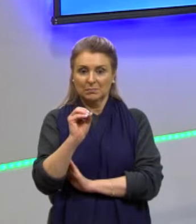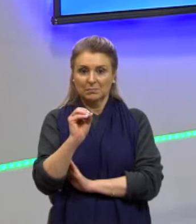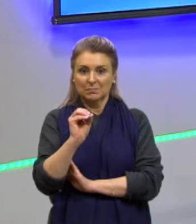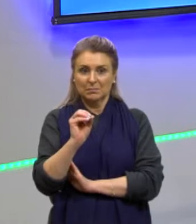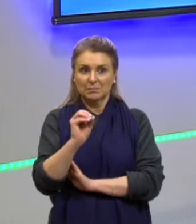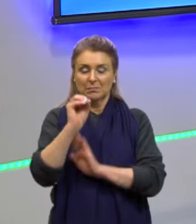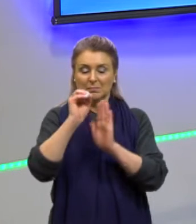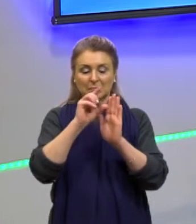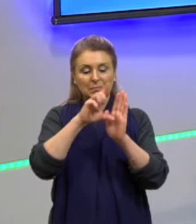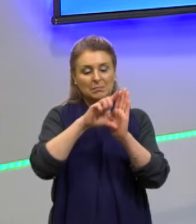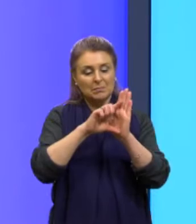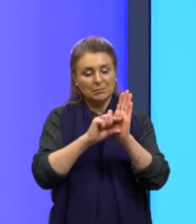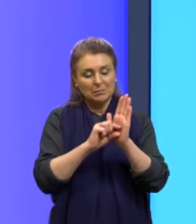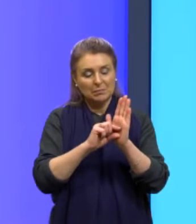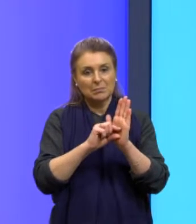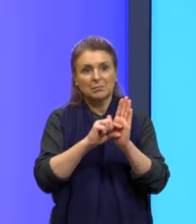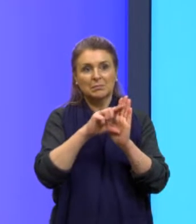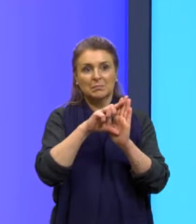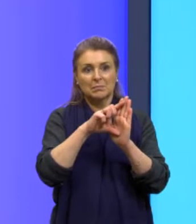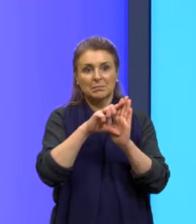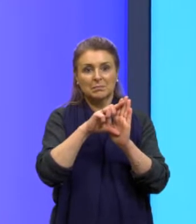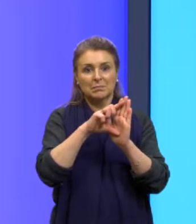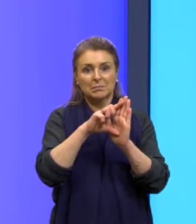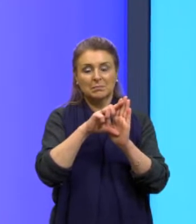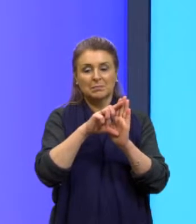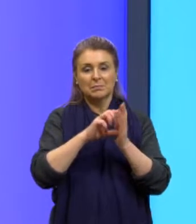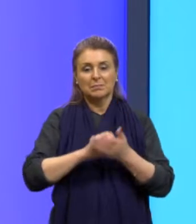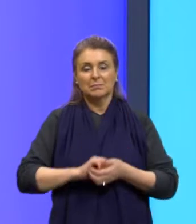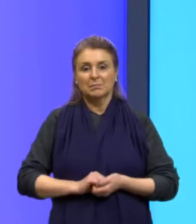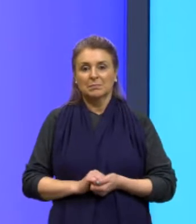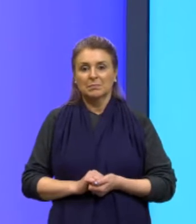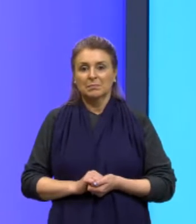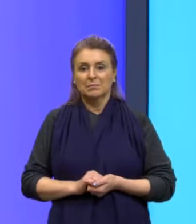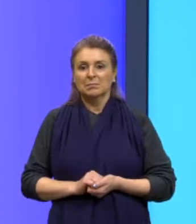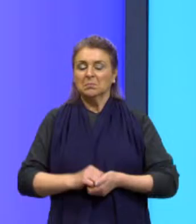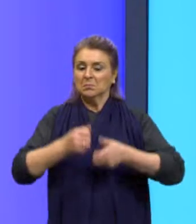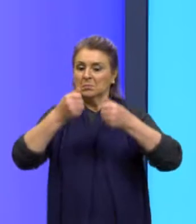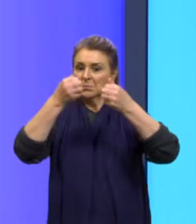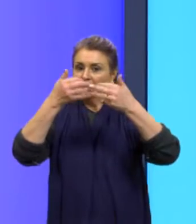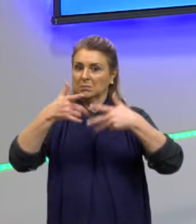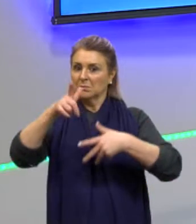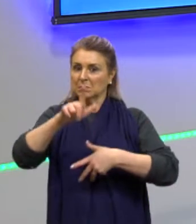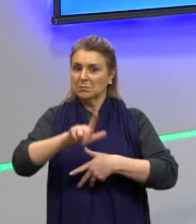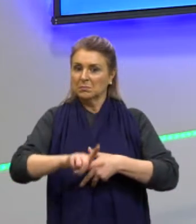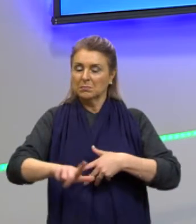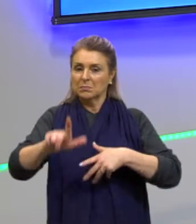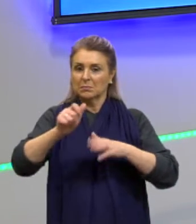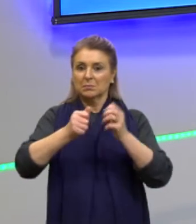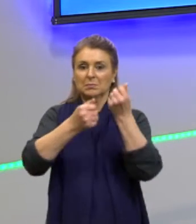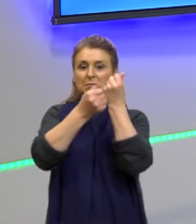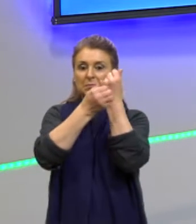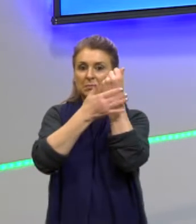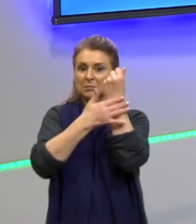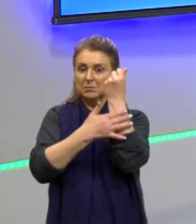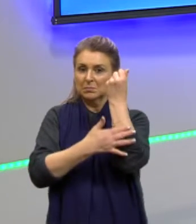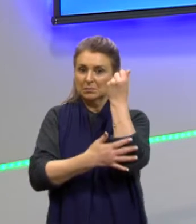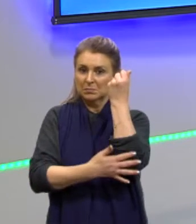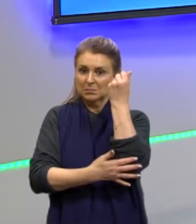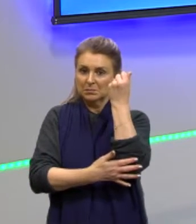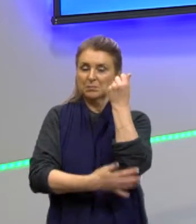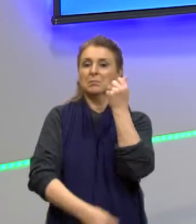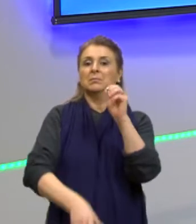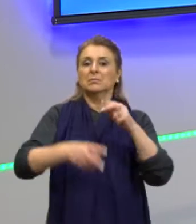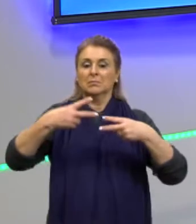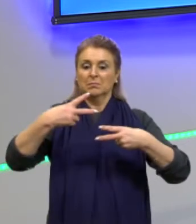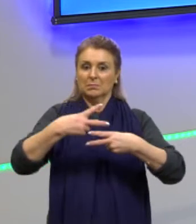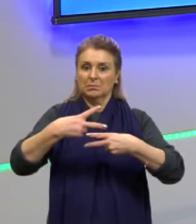É decrescente e é crescente, certo? Falamos de novo da forma fatorada, dos